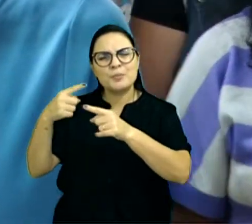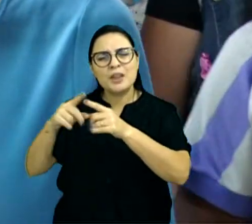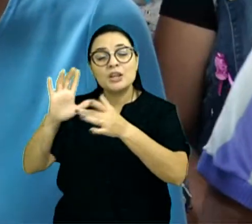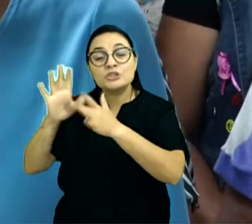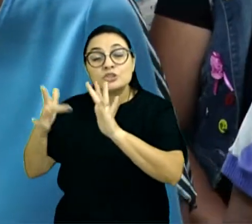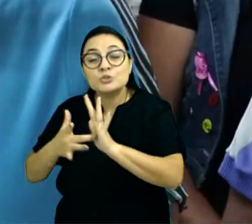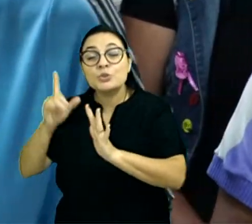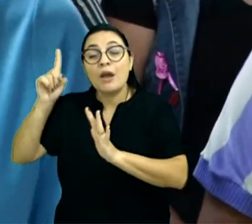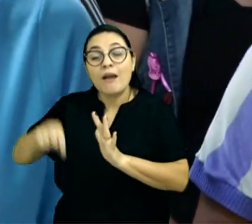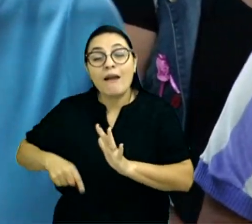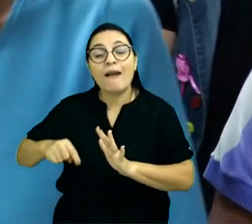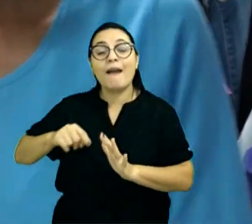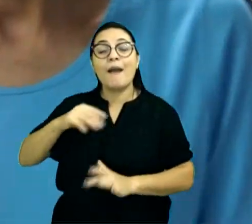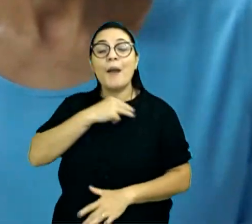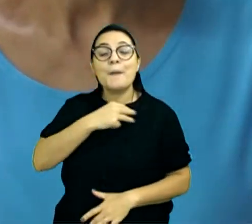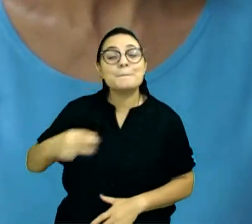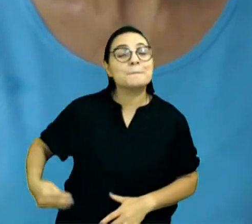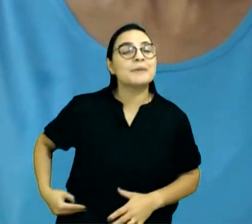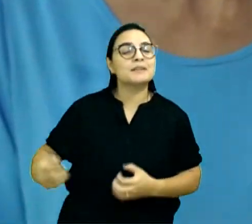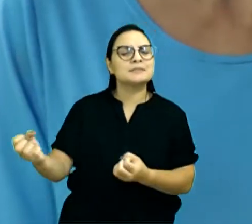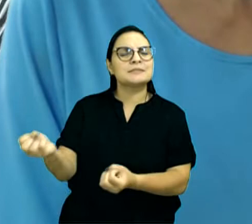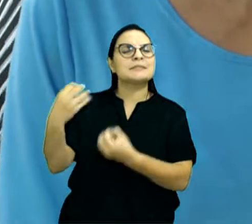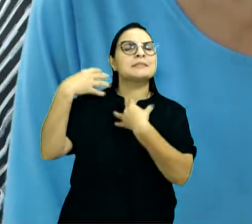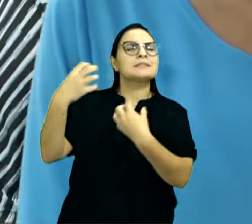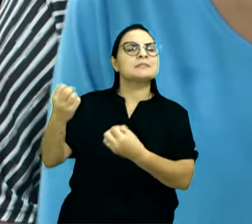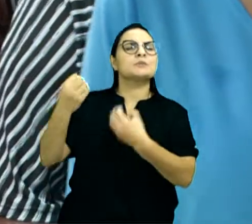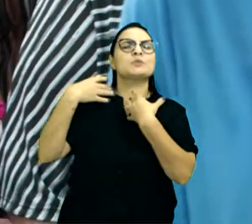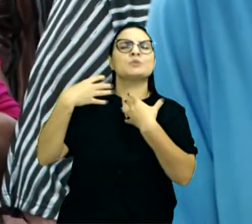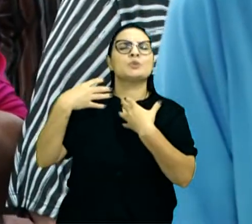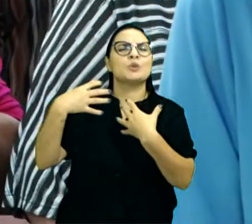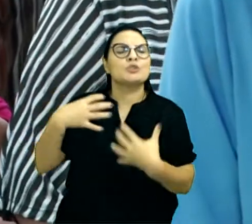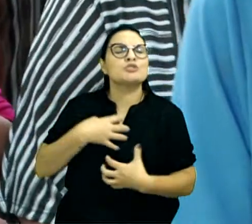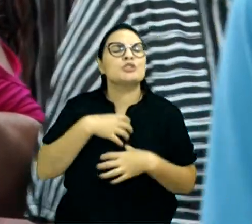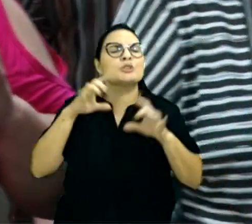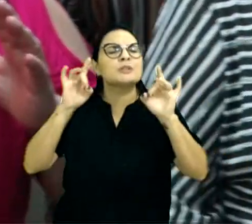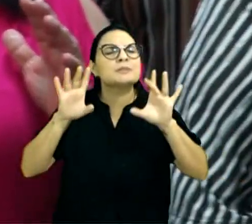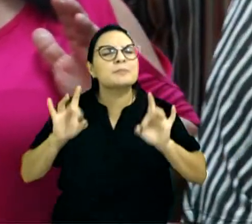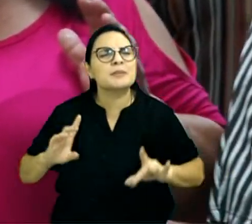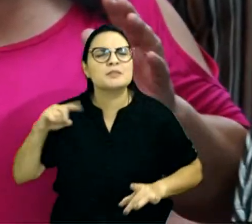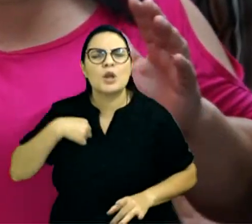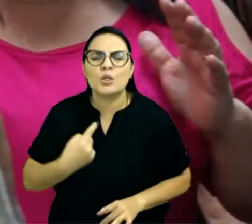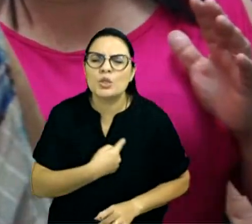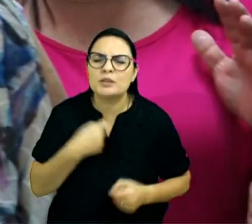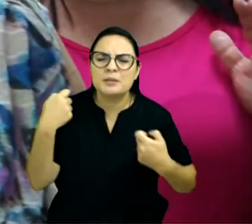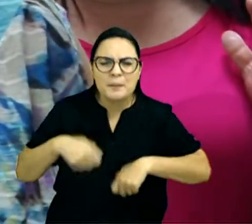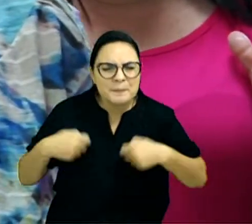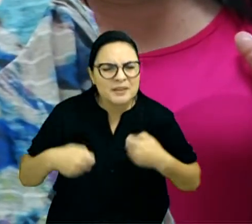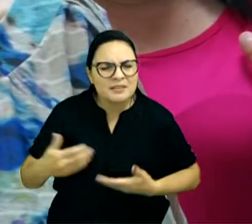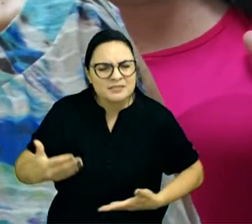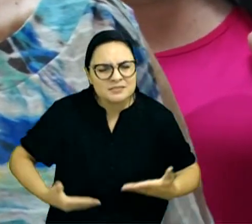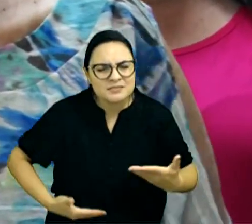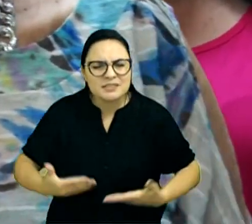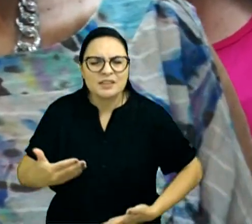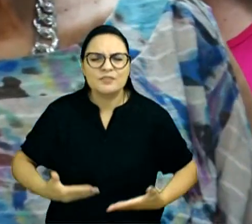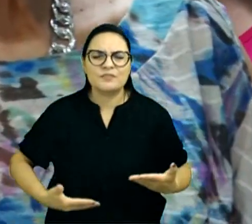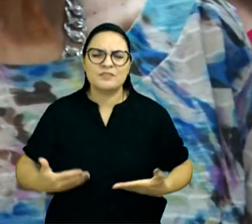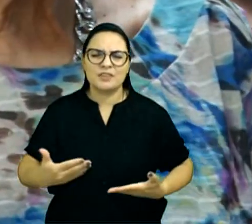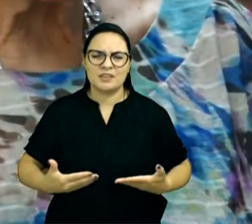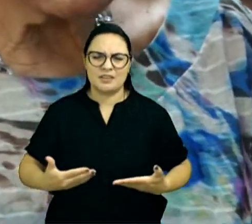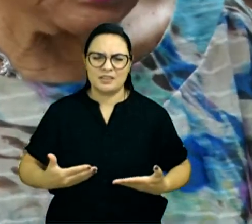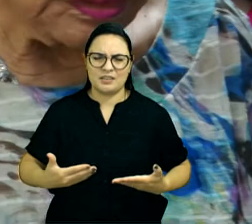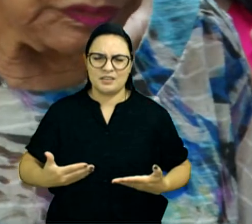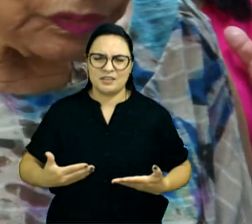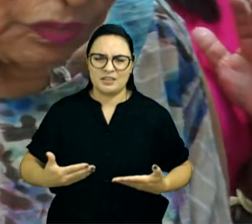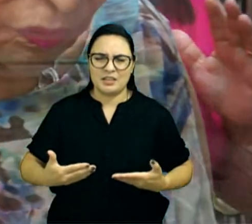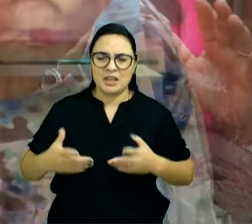que nos deixou, um ensino, tão especial, tão tremendo, que nós deveríamos, servir, assim como o Senhor, não